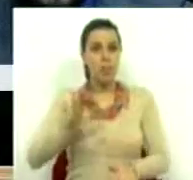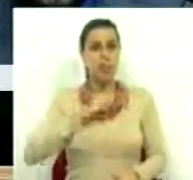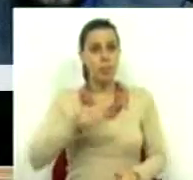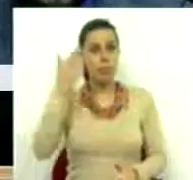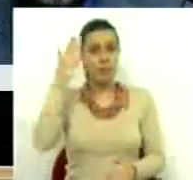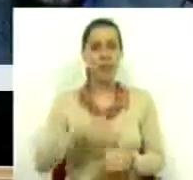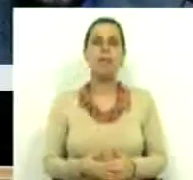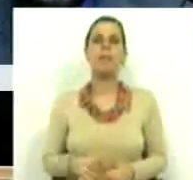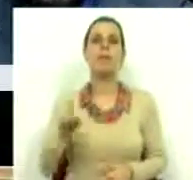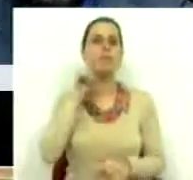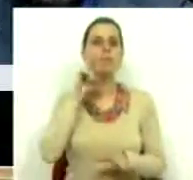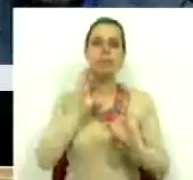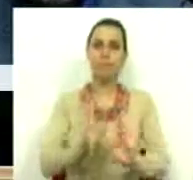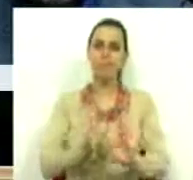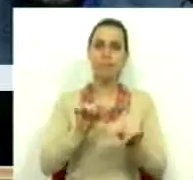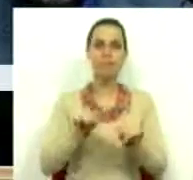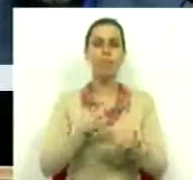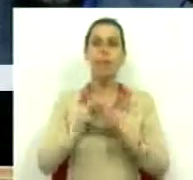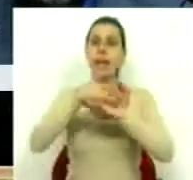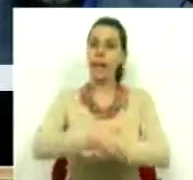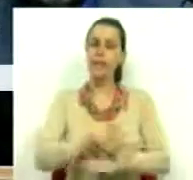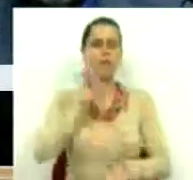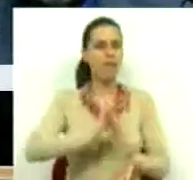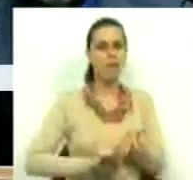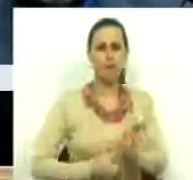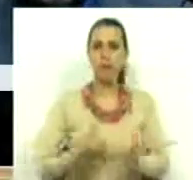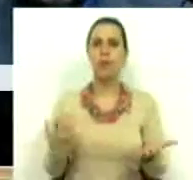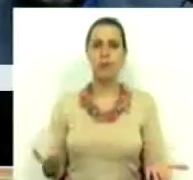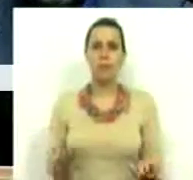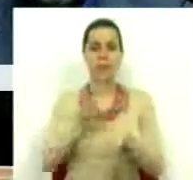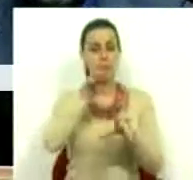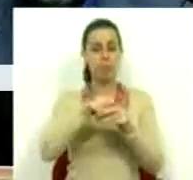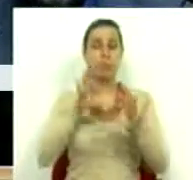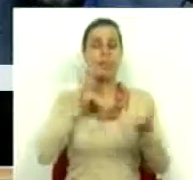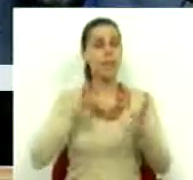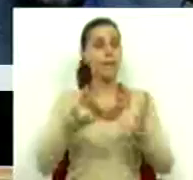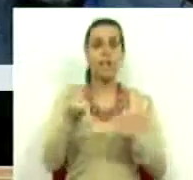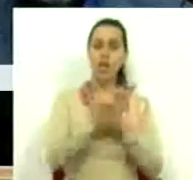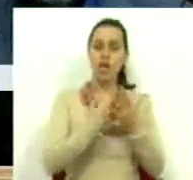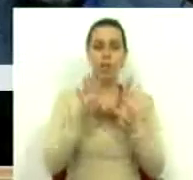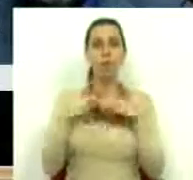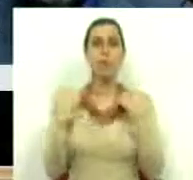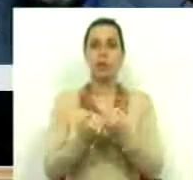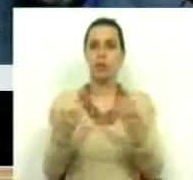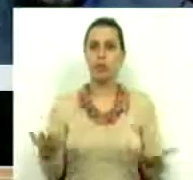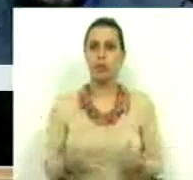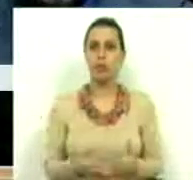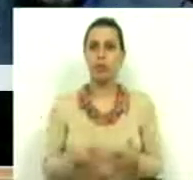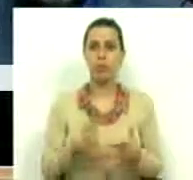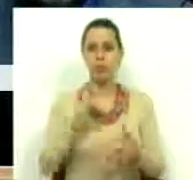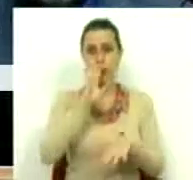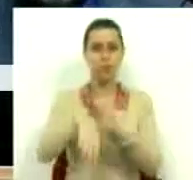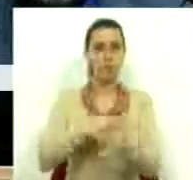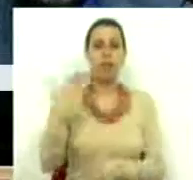no sentido de preservar esta intervenção fundamental num quadro de crise económica e social e de